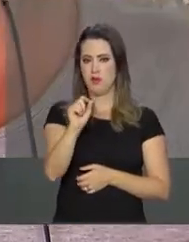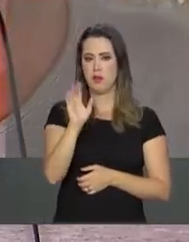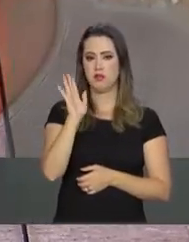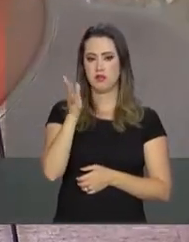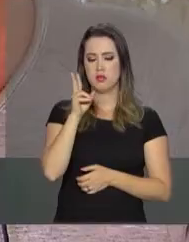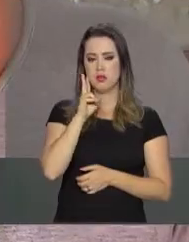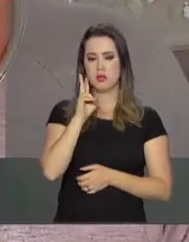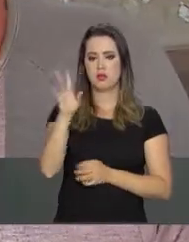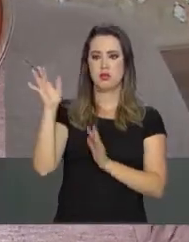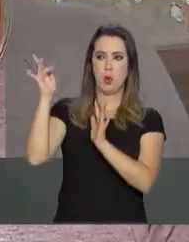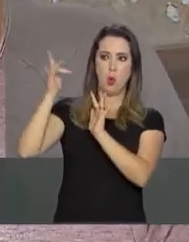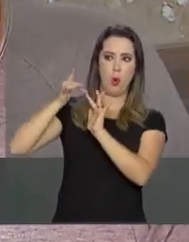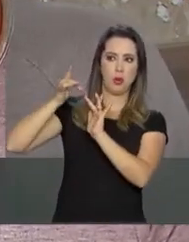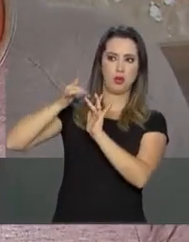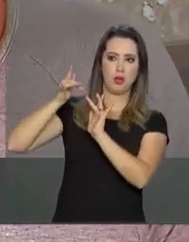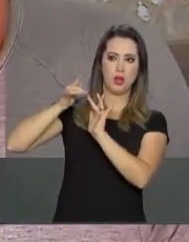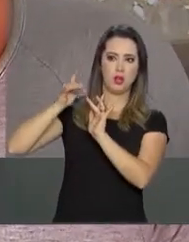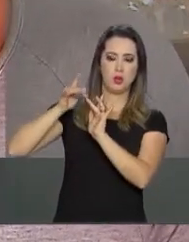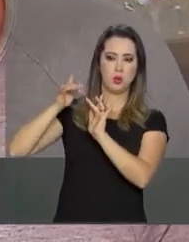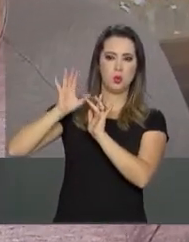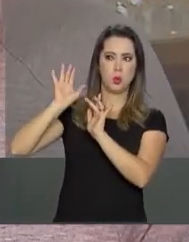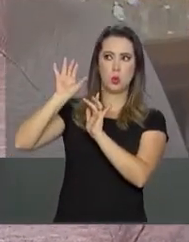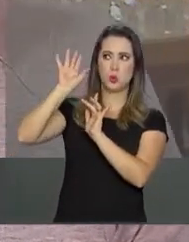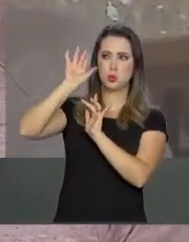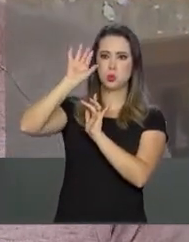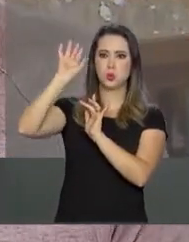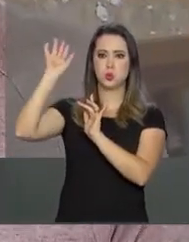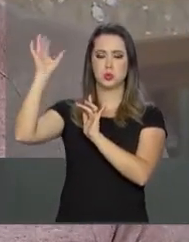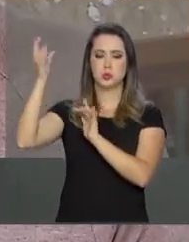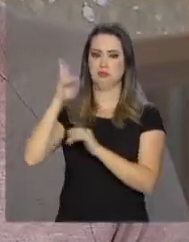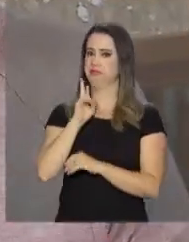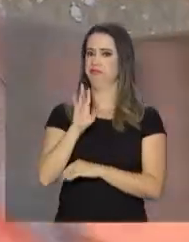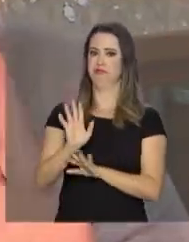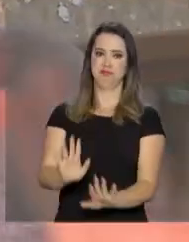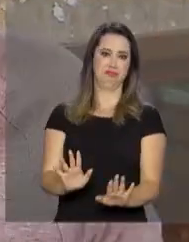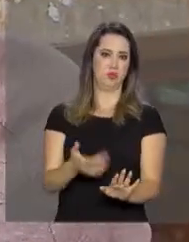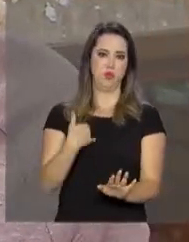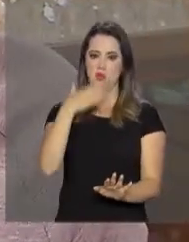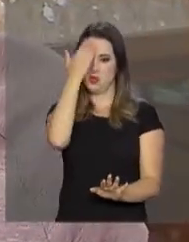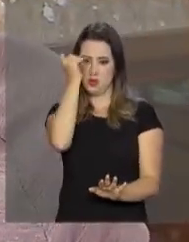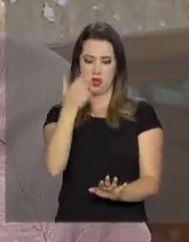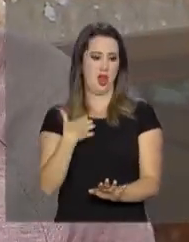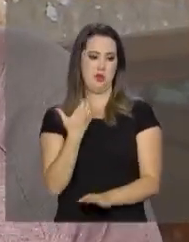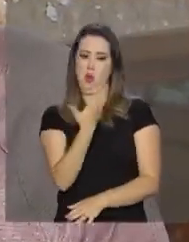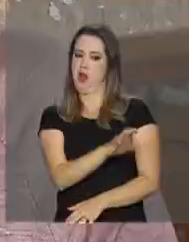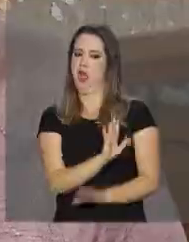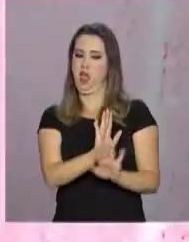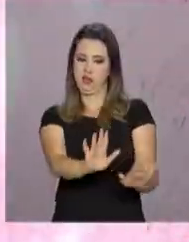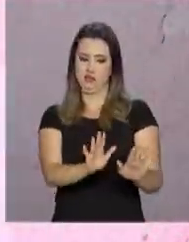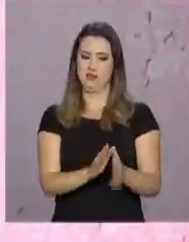tido esse contato. Aí eu não sei, eu não tive, não quero ter.